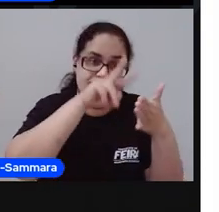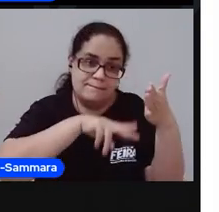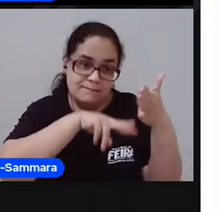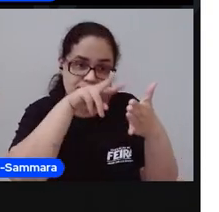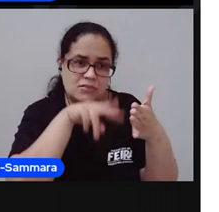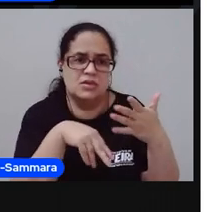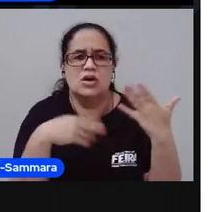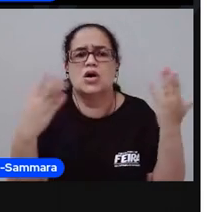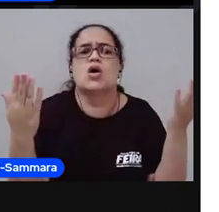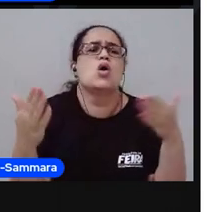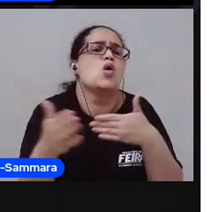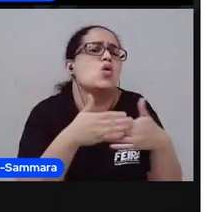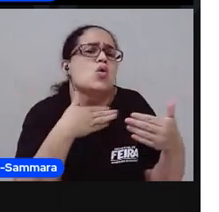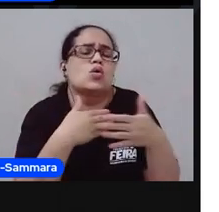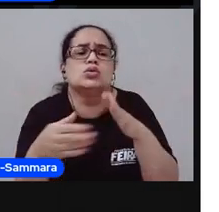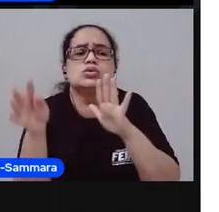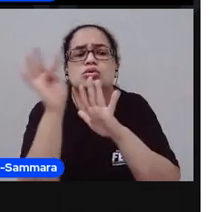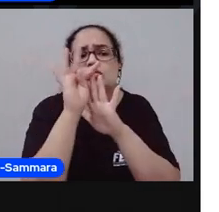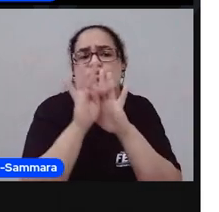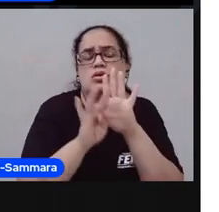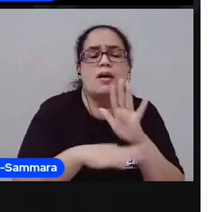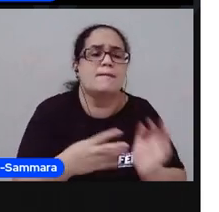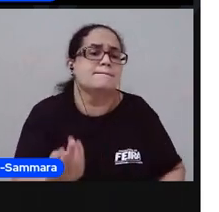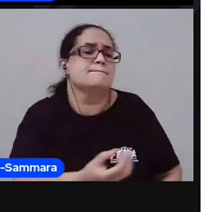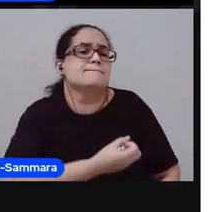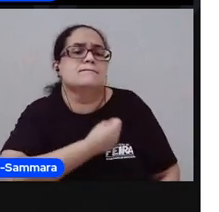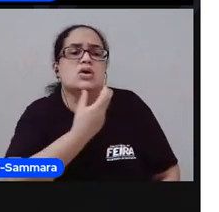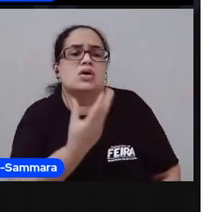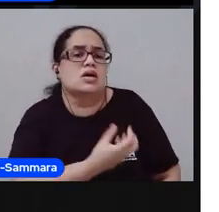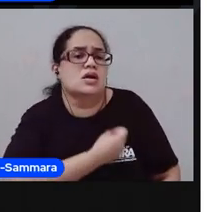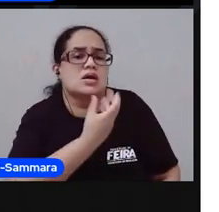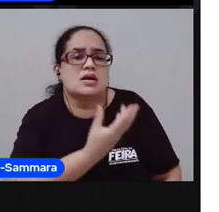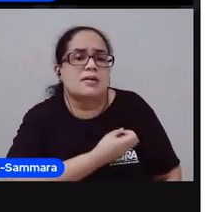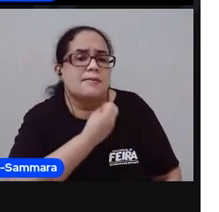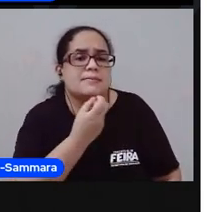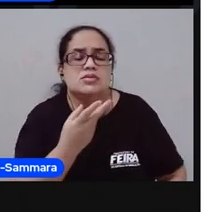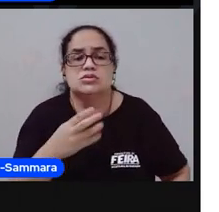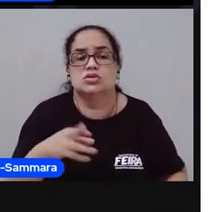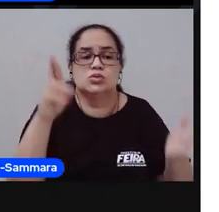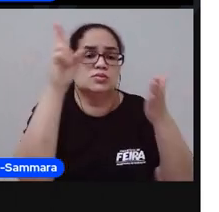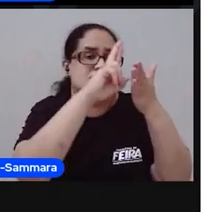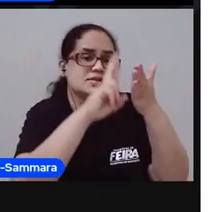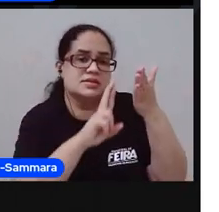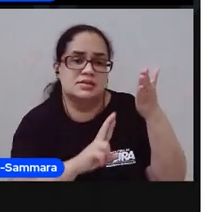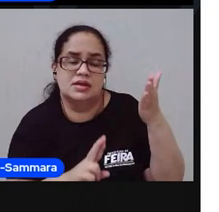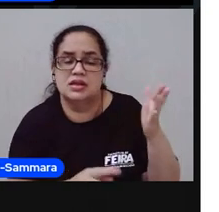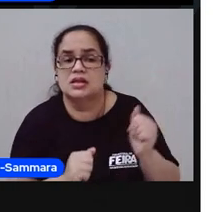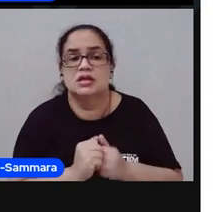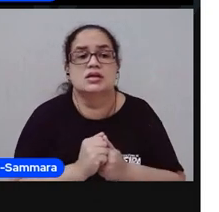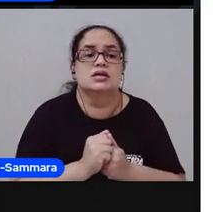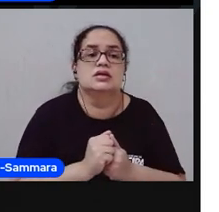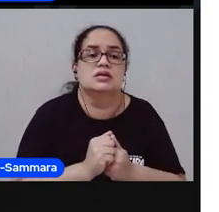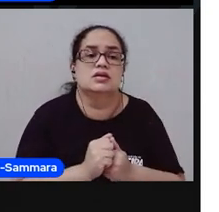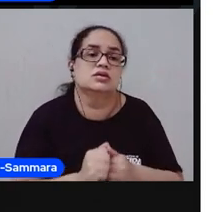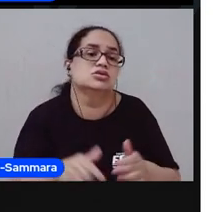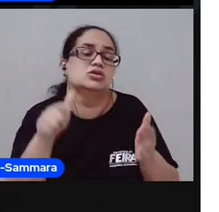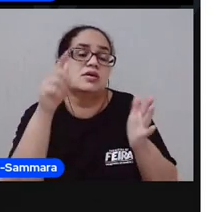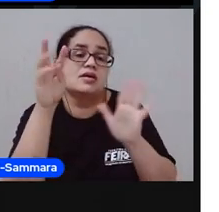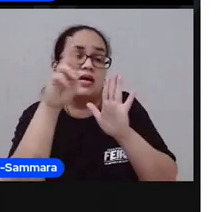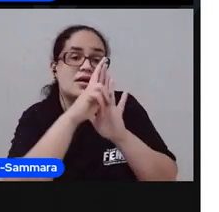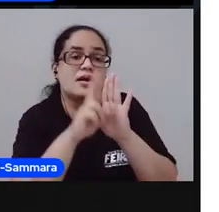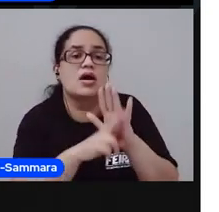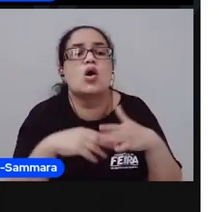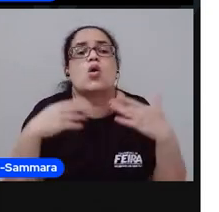Qualquer tipo de texto, seja um porrima, seja uma receita, uma bula de remédio.